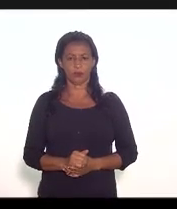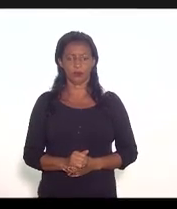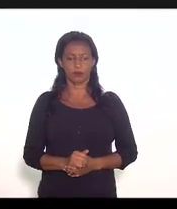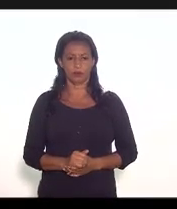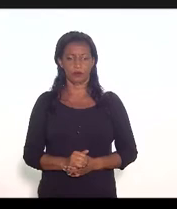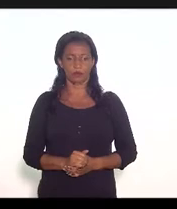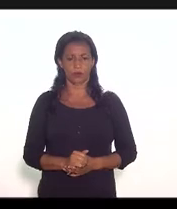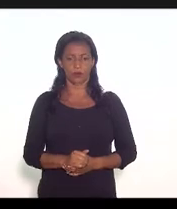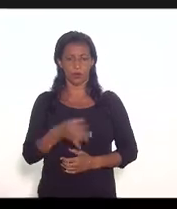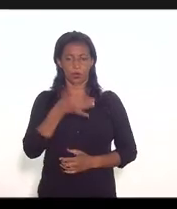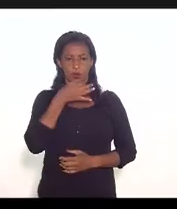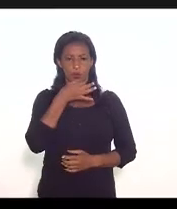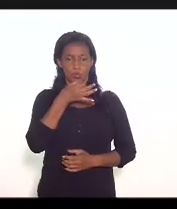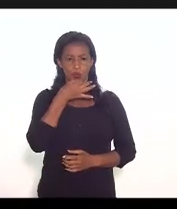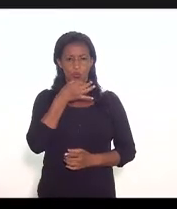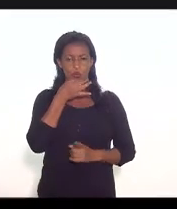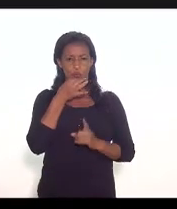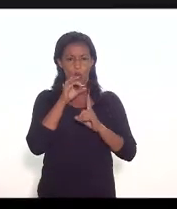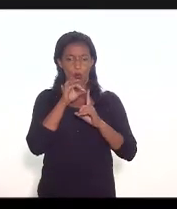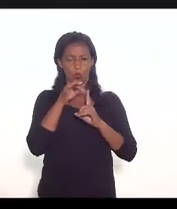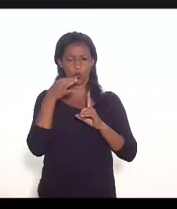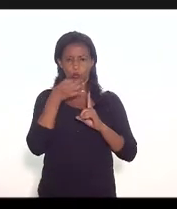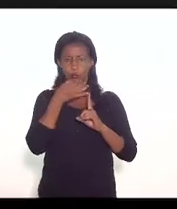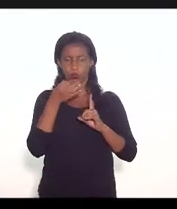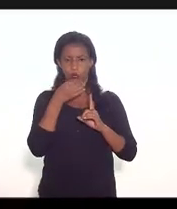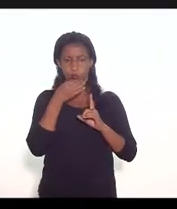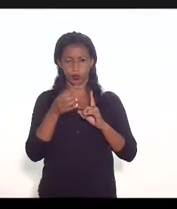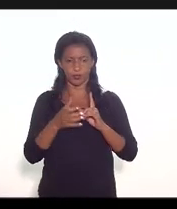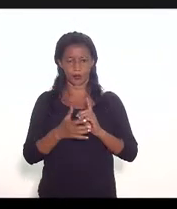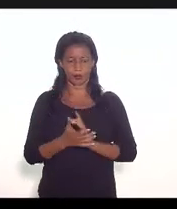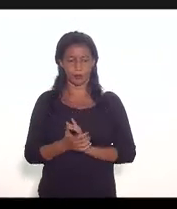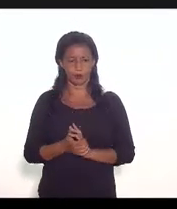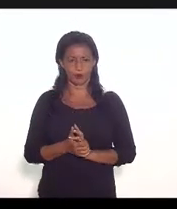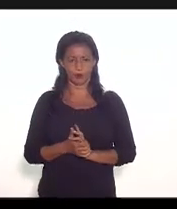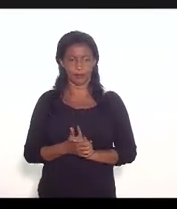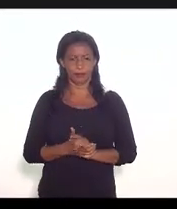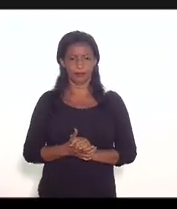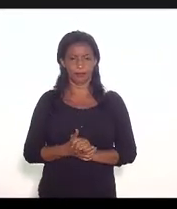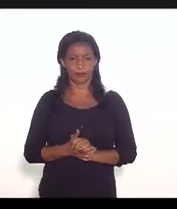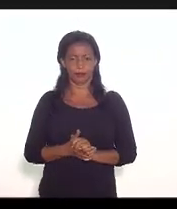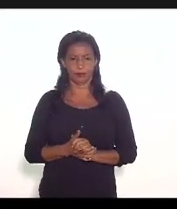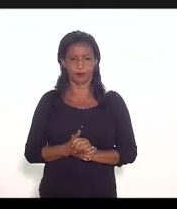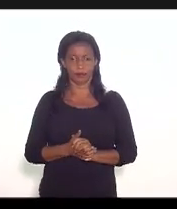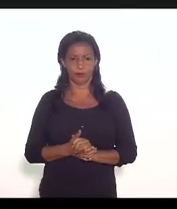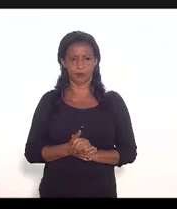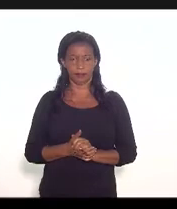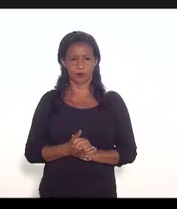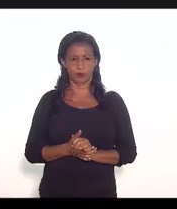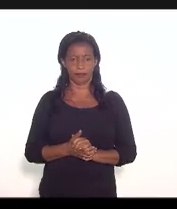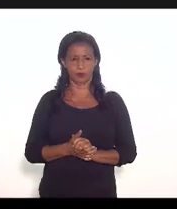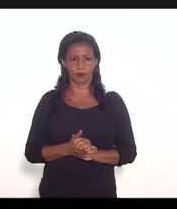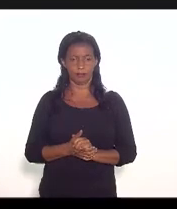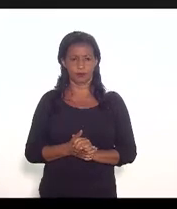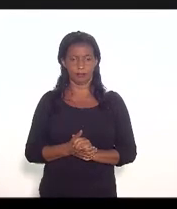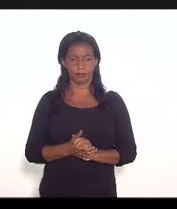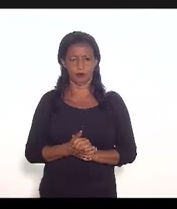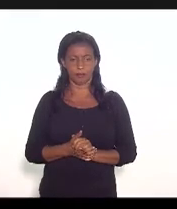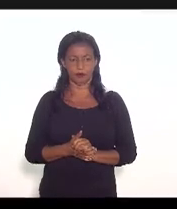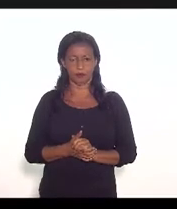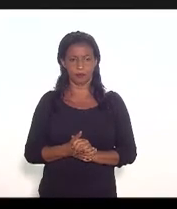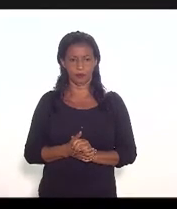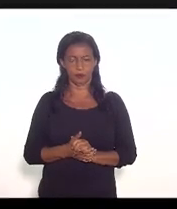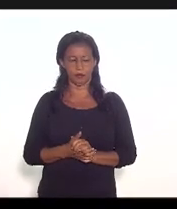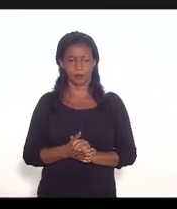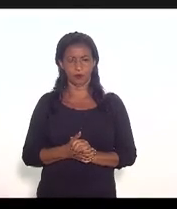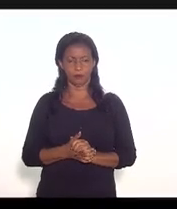Abre teu som Felipe Foi Primeiramente um bom dia a todos agradecer que apresentou os deputados